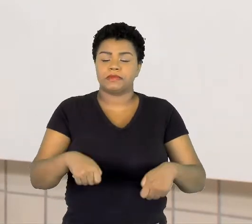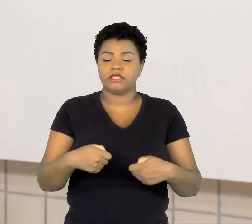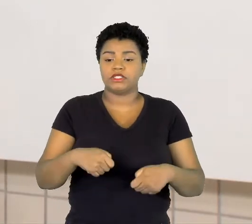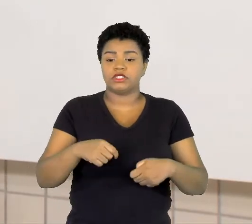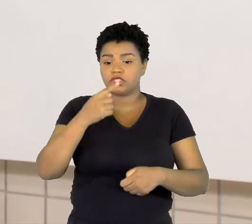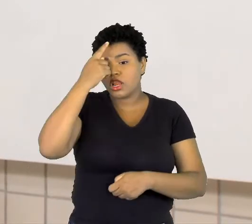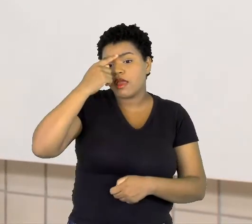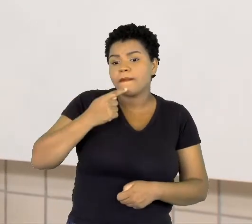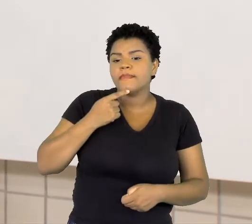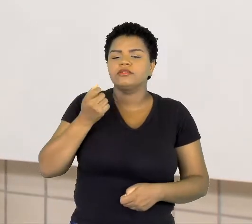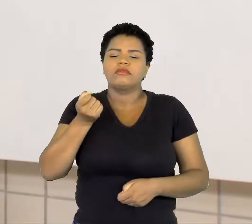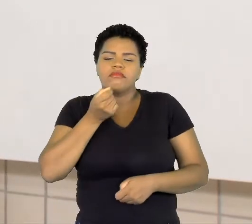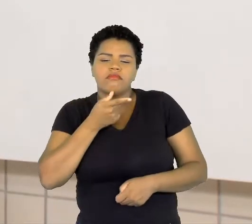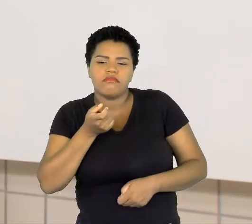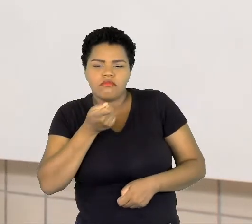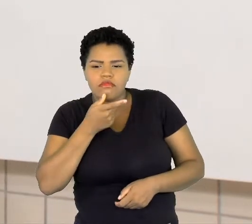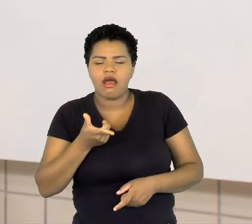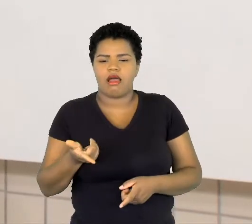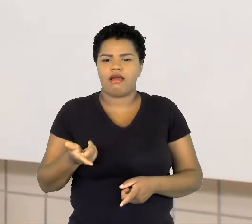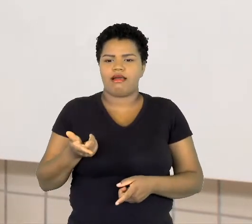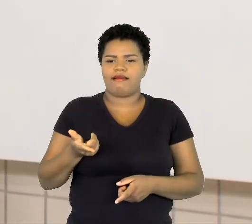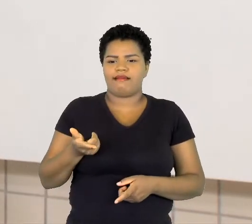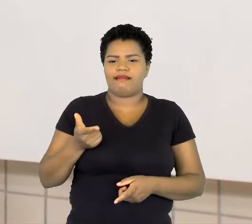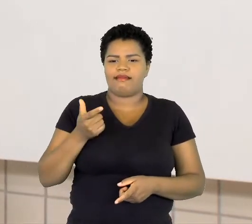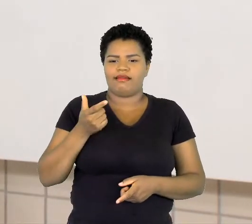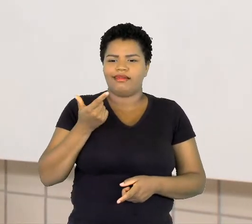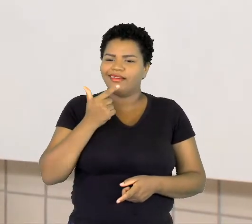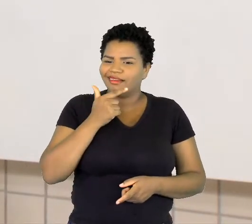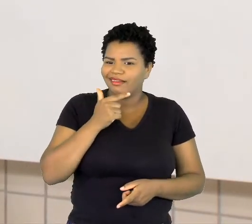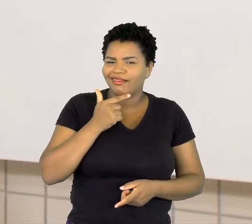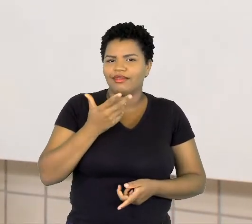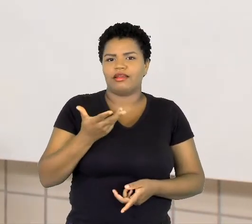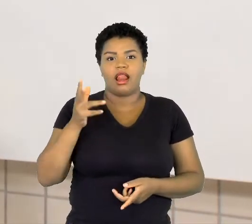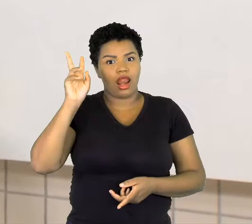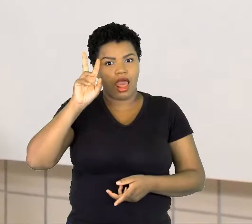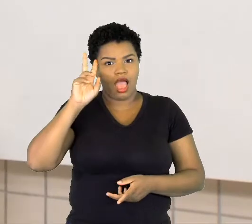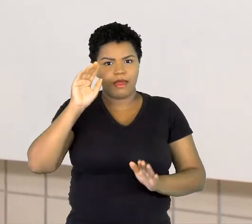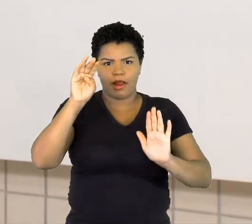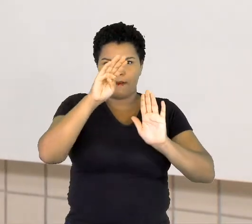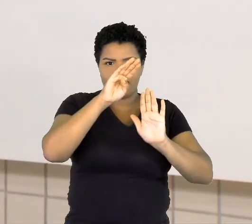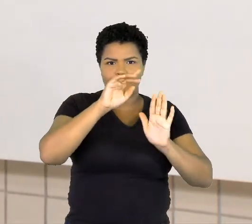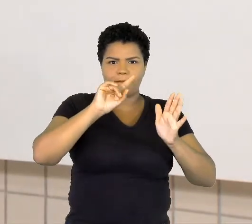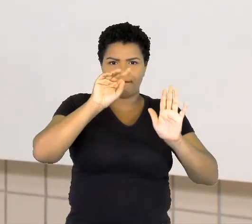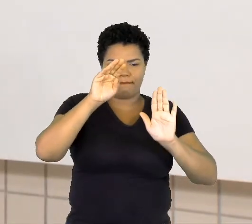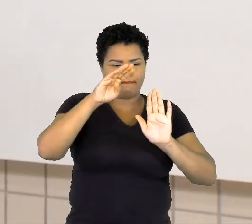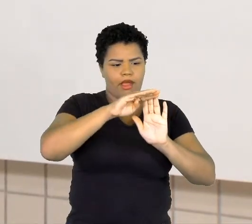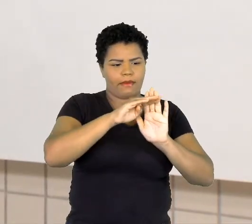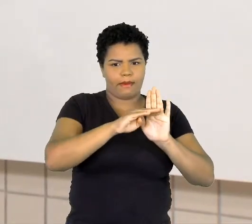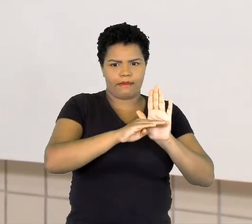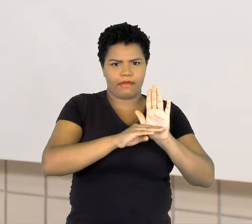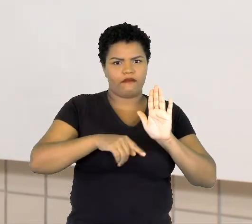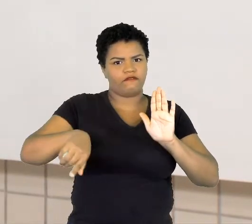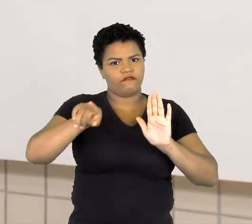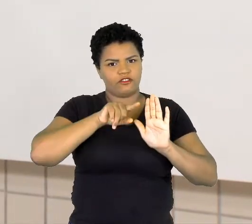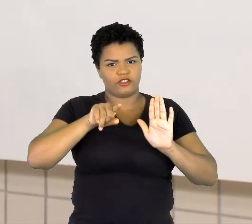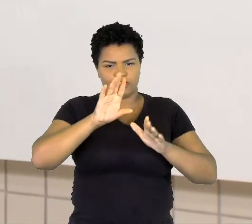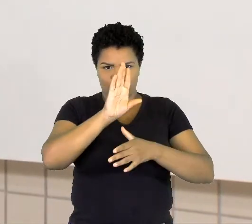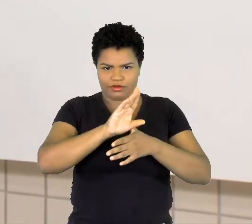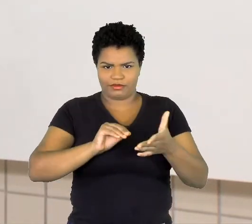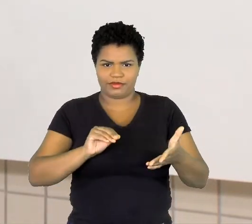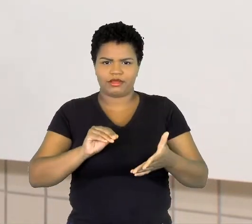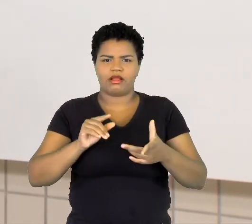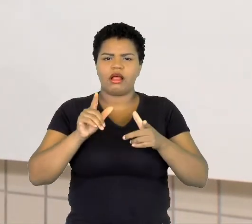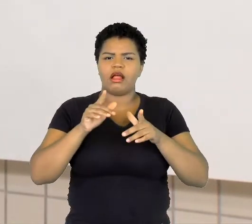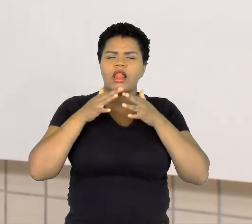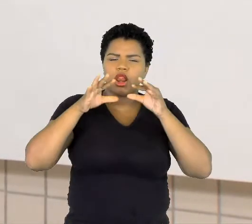com humor, com ironia. Lembra daqueles tópicos que a gente colocou para você escrever? Linguagem simples,